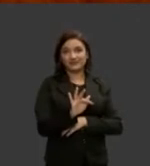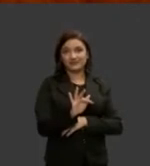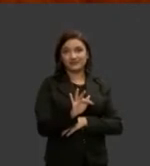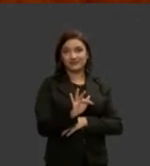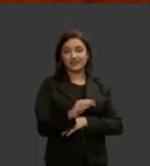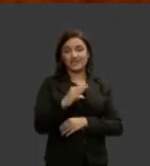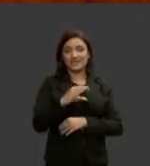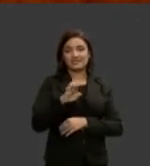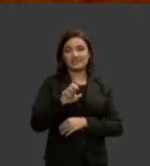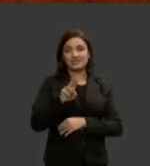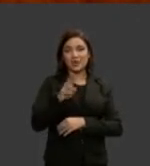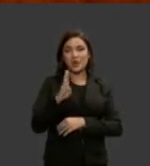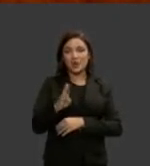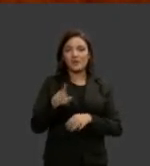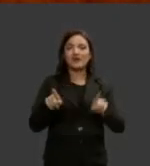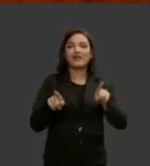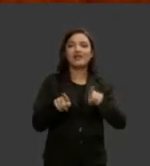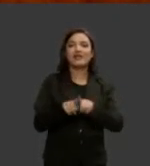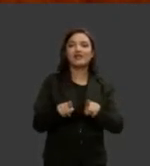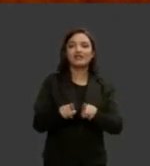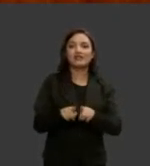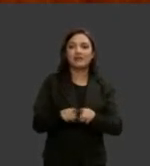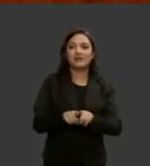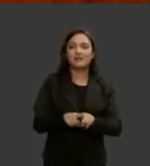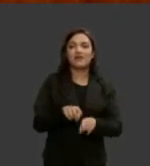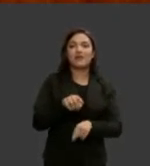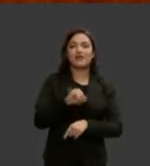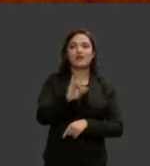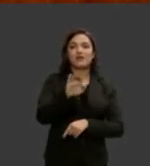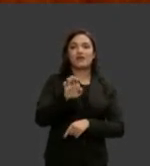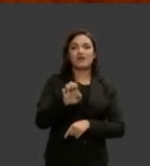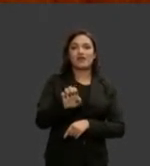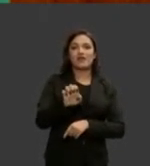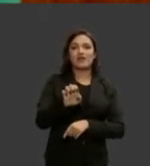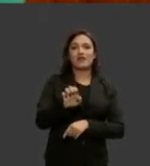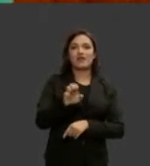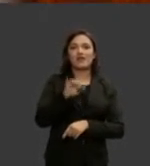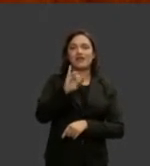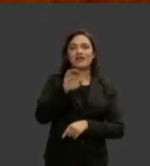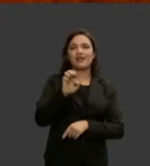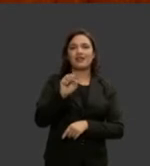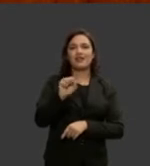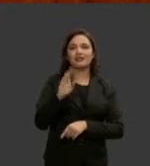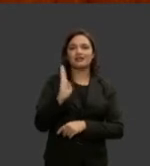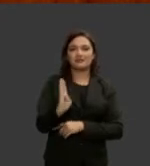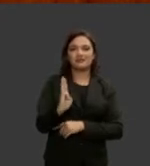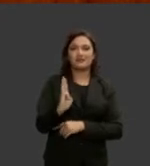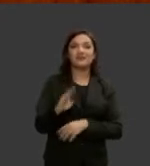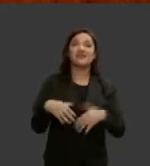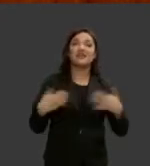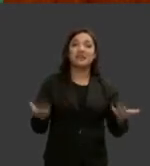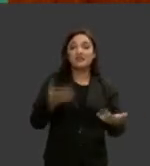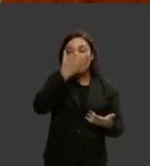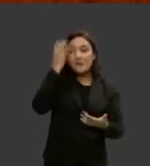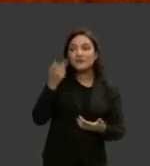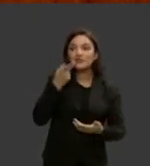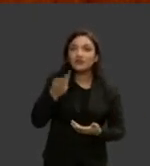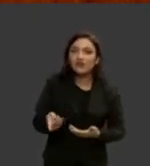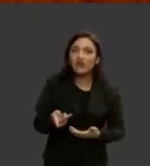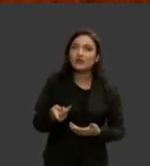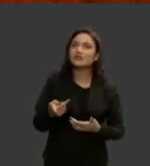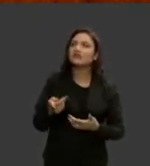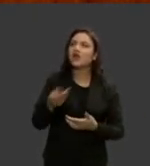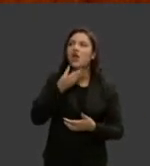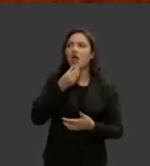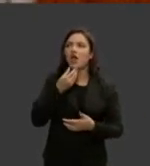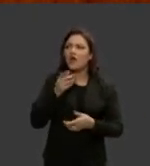no Instituto IESP dizer-lhe que tomaram o depoimento dele rapidamente e ficaram um